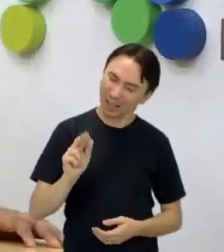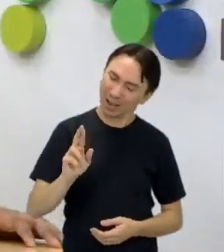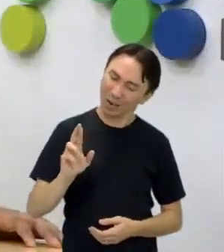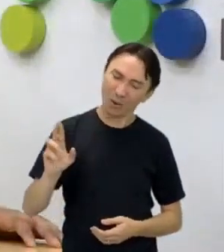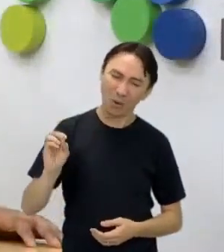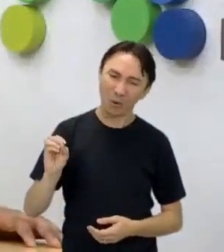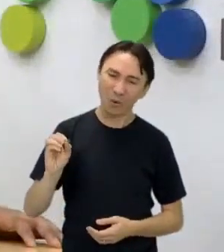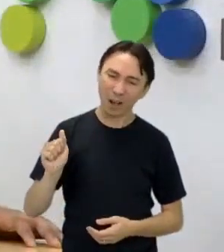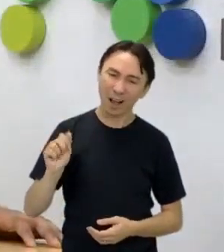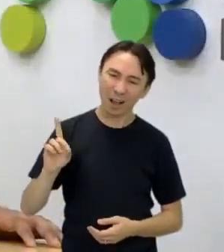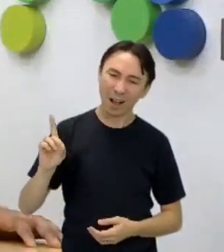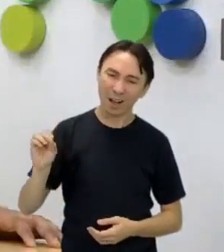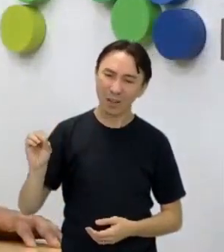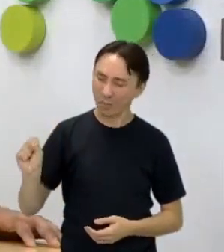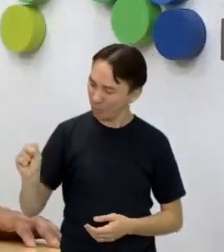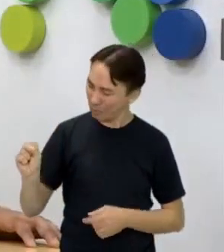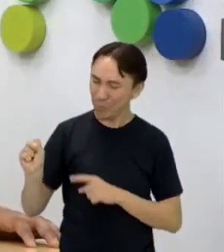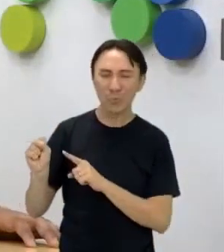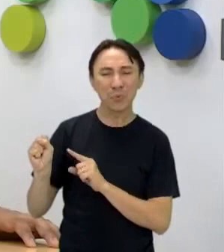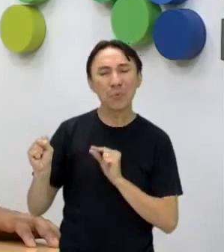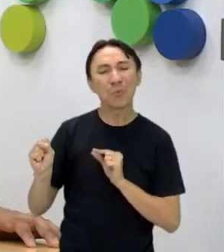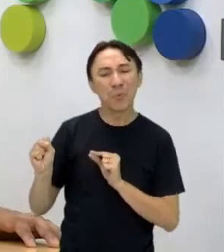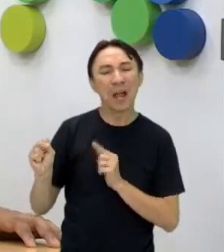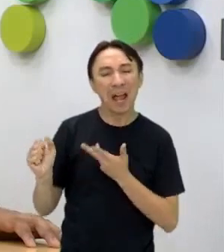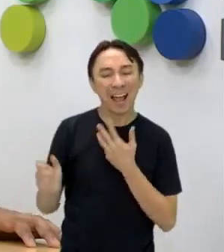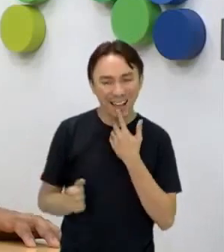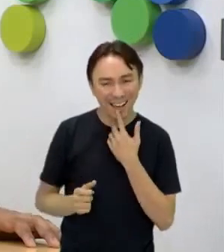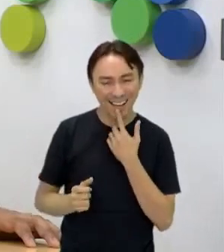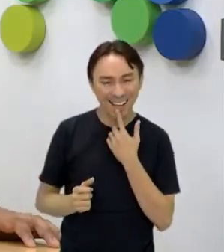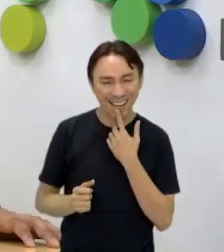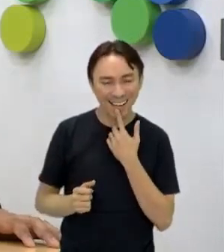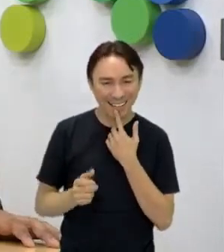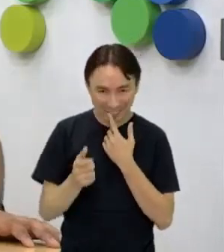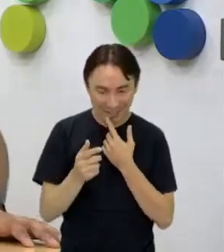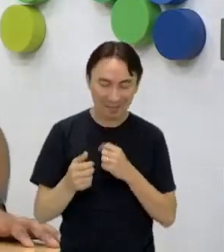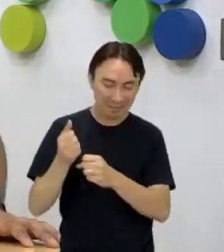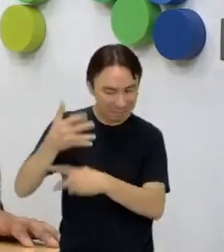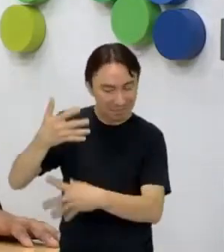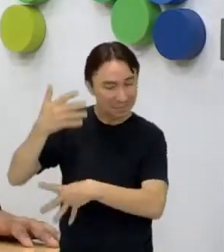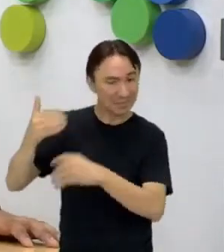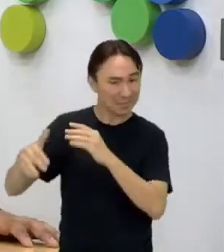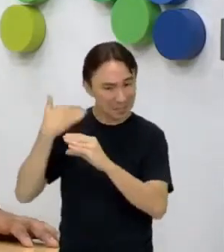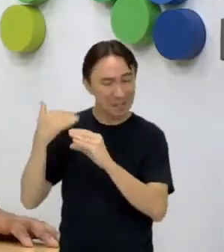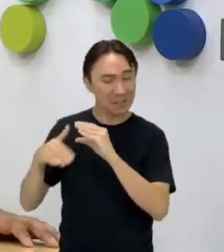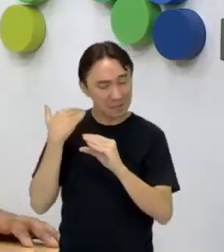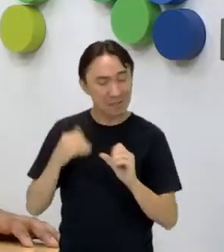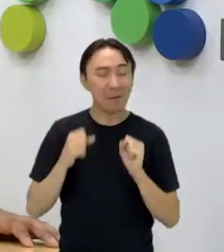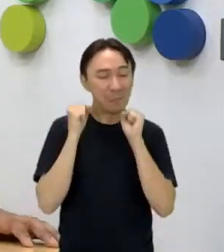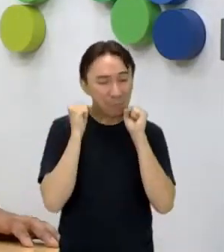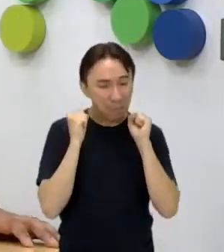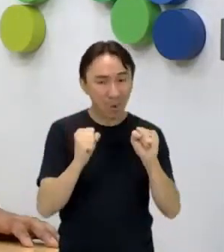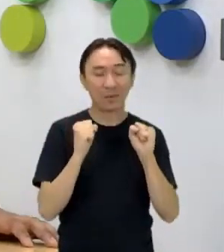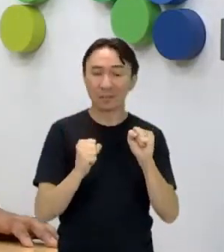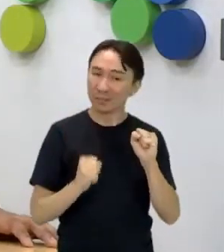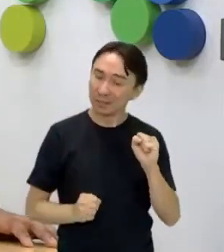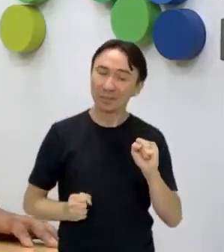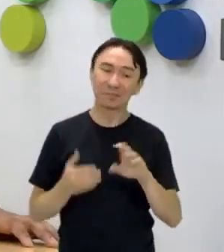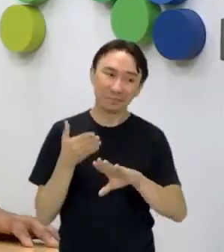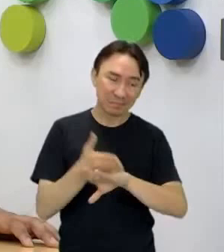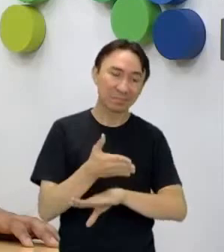Então aí fica a pergunta. O que seriam os encatarroados? Vocês já podem mandar no chat, se vocês quiserem, tá? A participação, o chat está aberto para vocês.